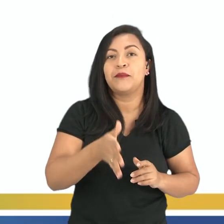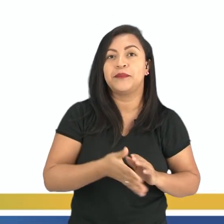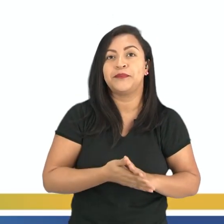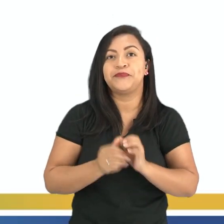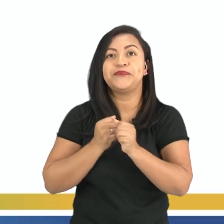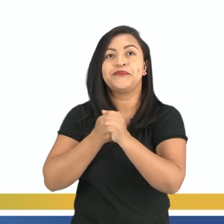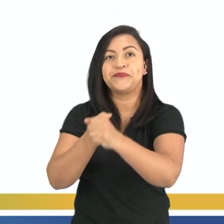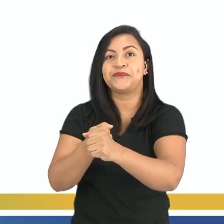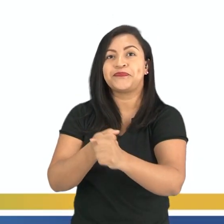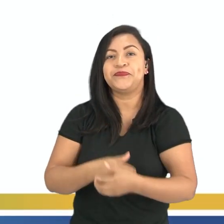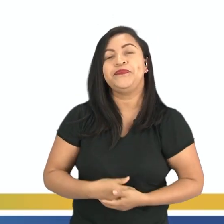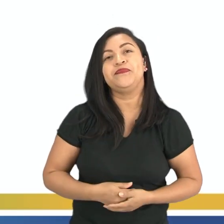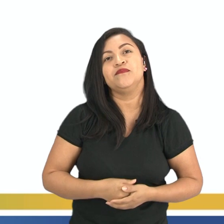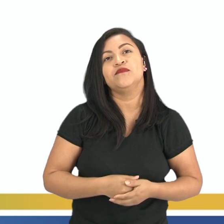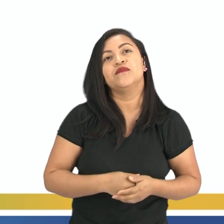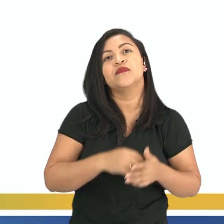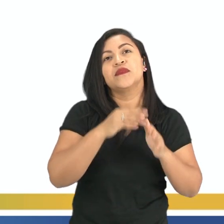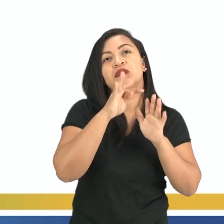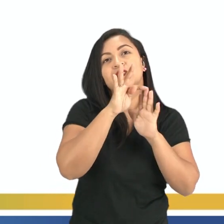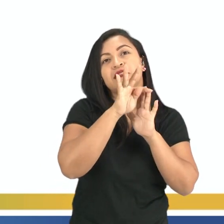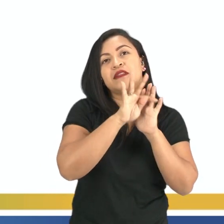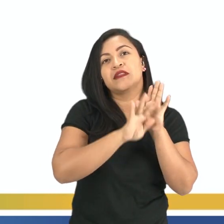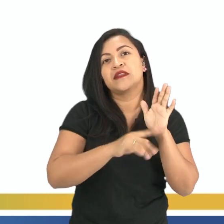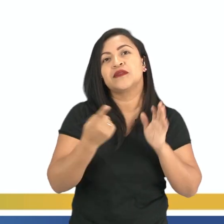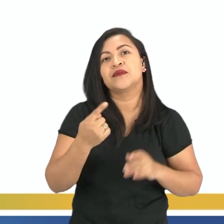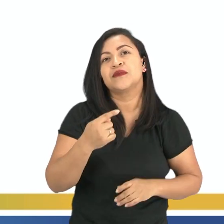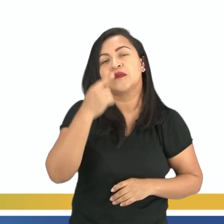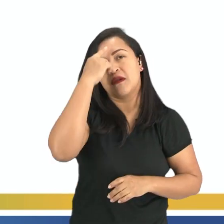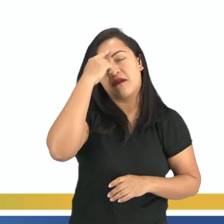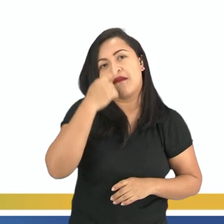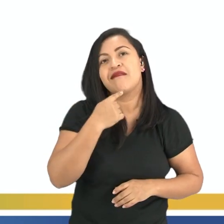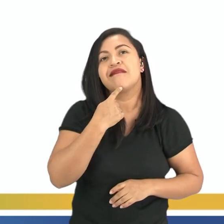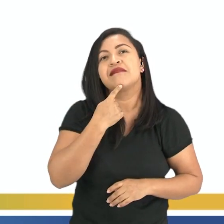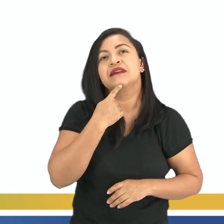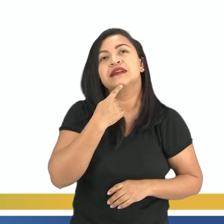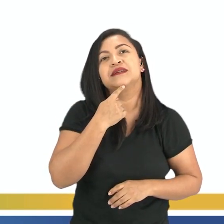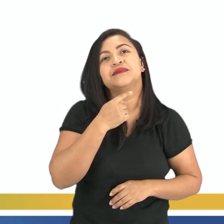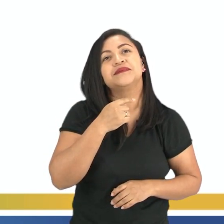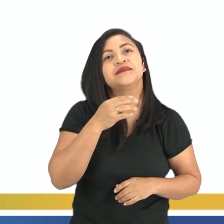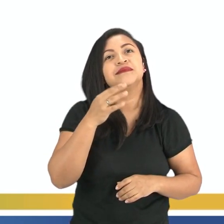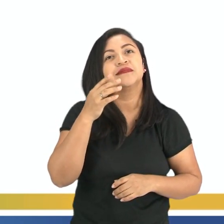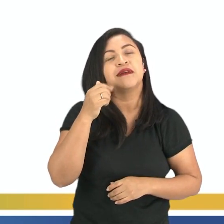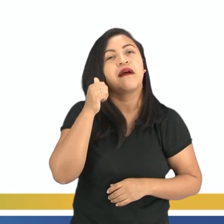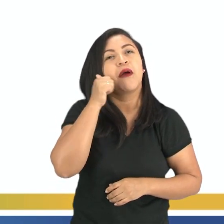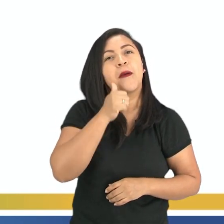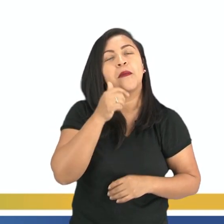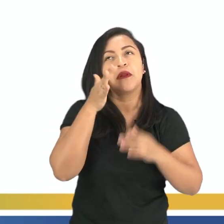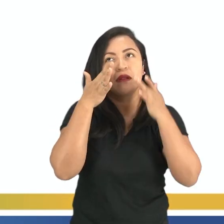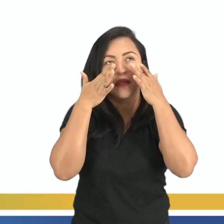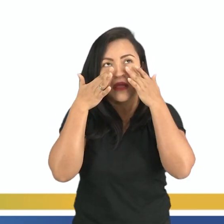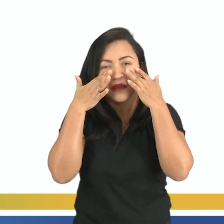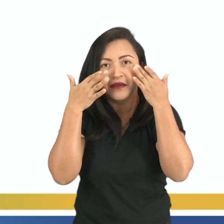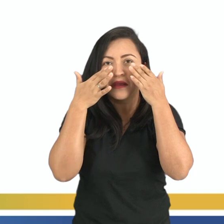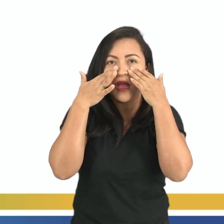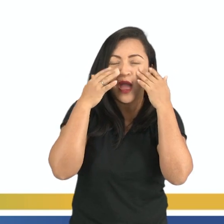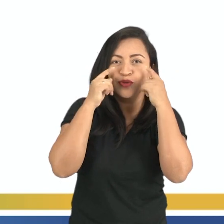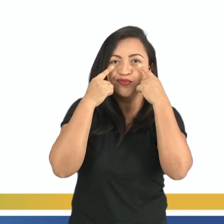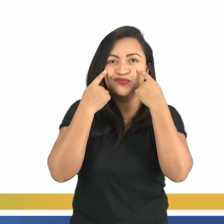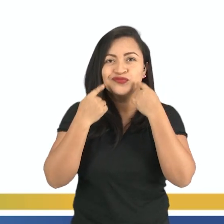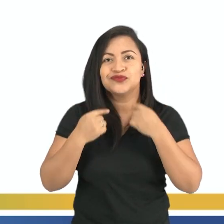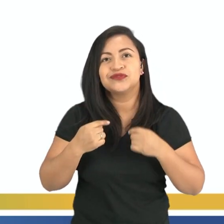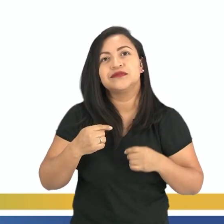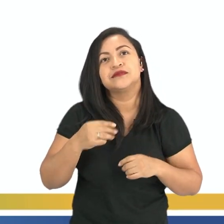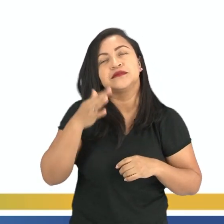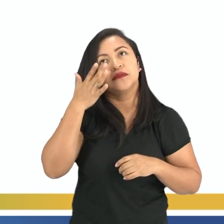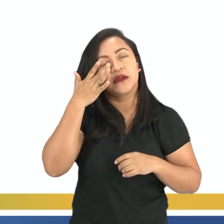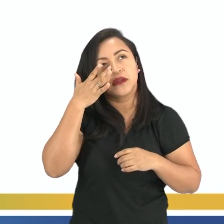só, gente, o texto 1 aparece uma mulher, aparentemente ela está emocionada, chorando, e ela